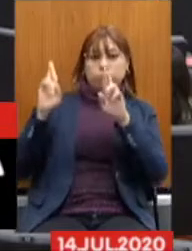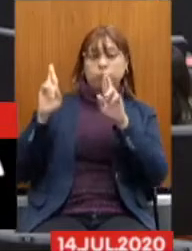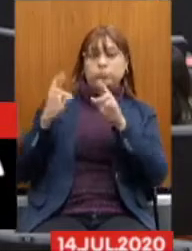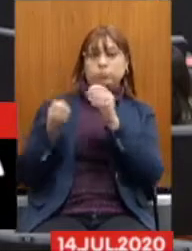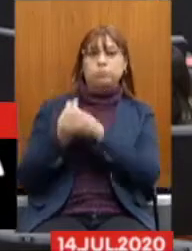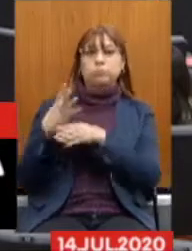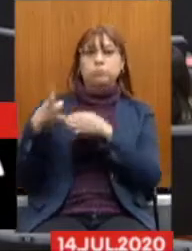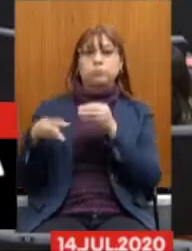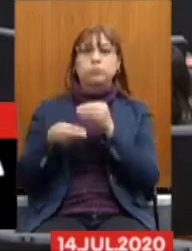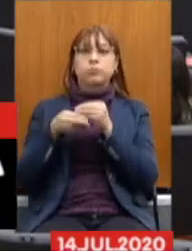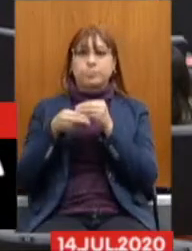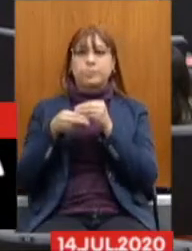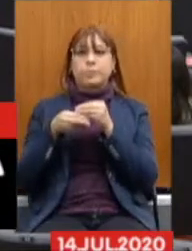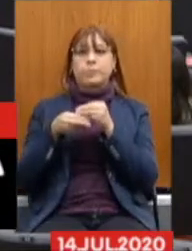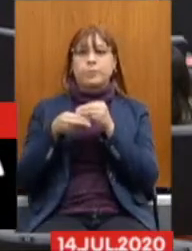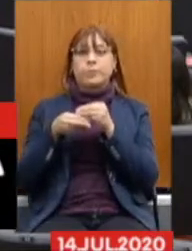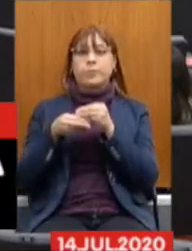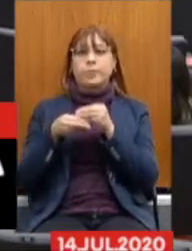até